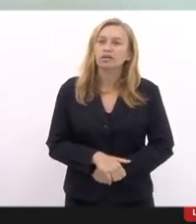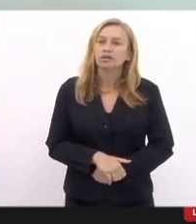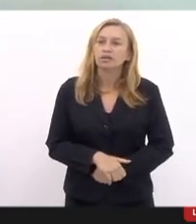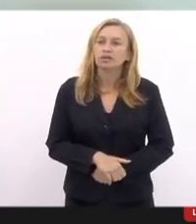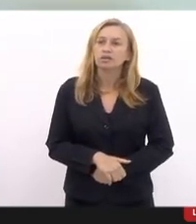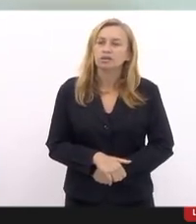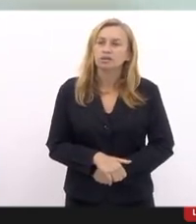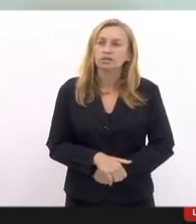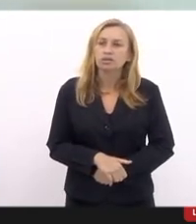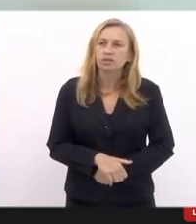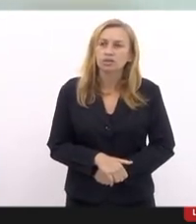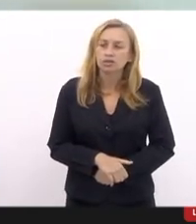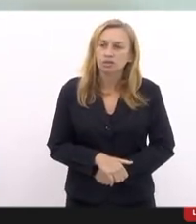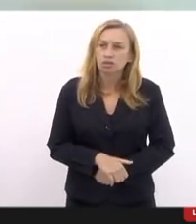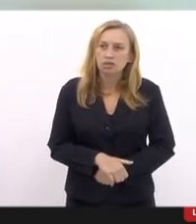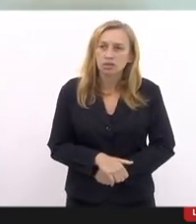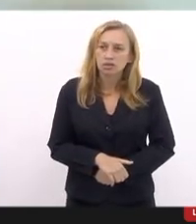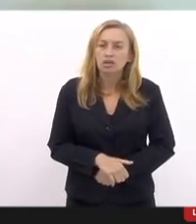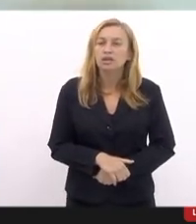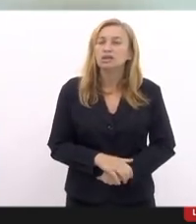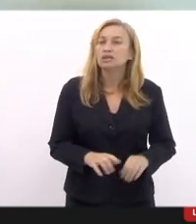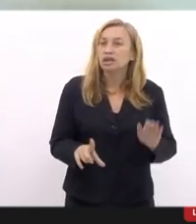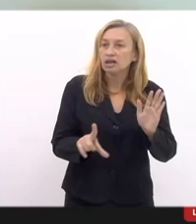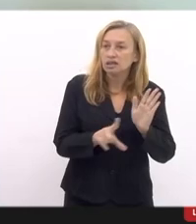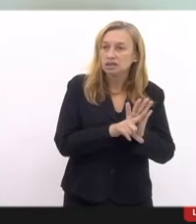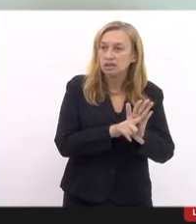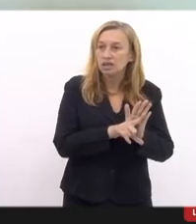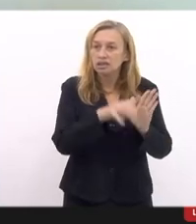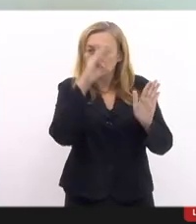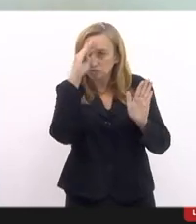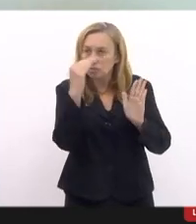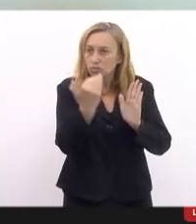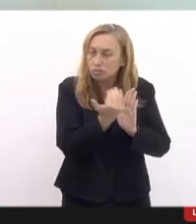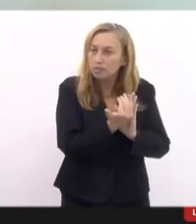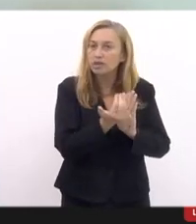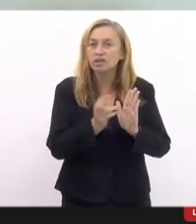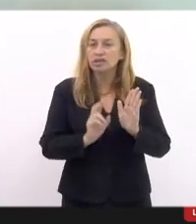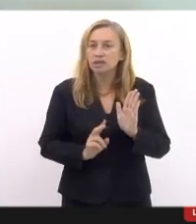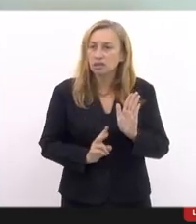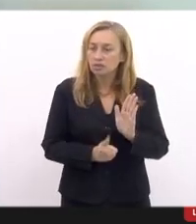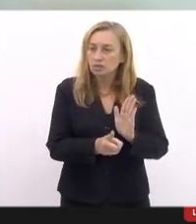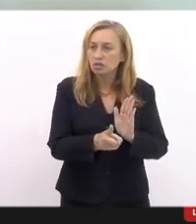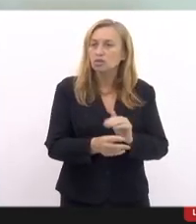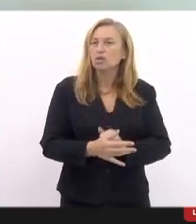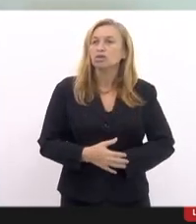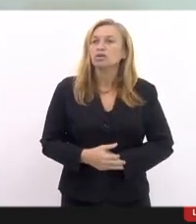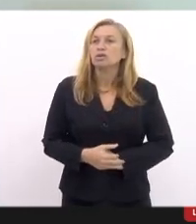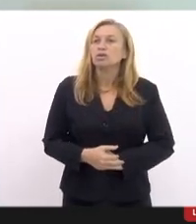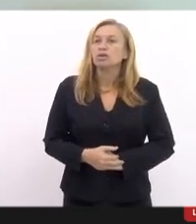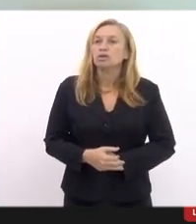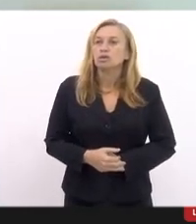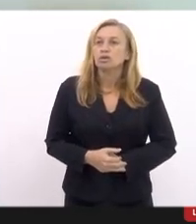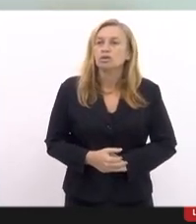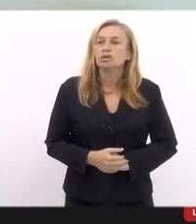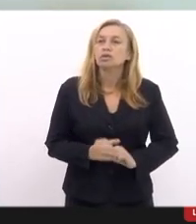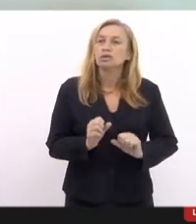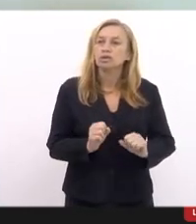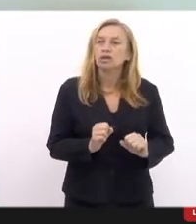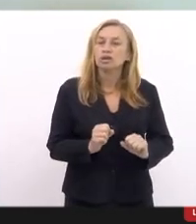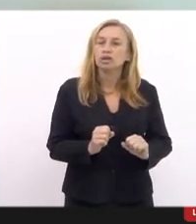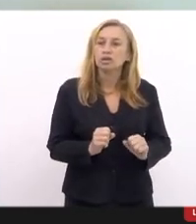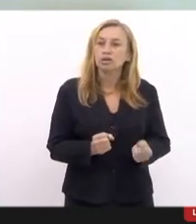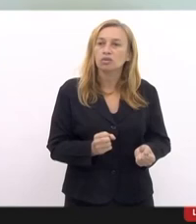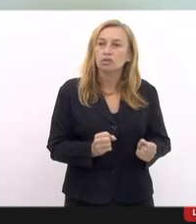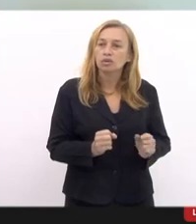nas normativas e nas leis em vigor. Ou seja, ele continua tendo, nas situações que ele se deparar com relação ao crime,